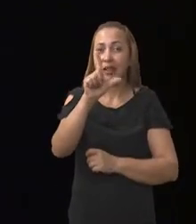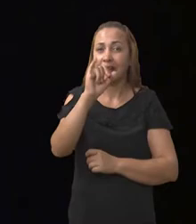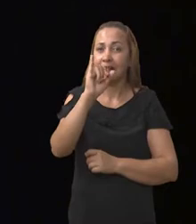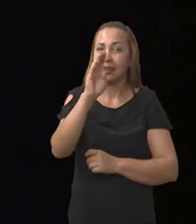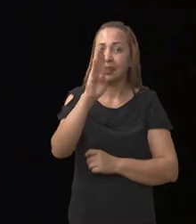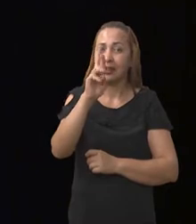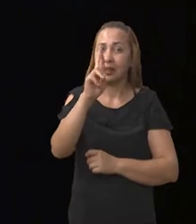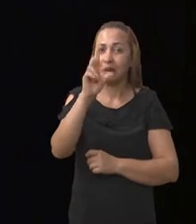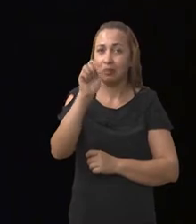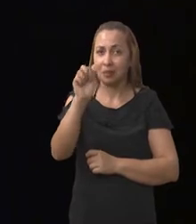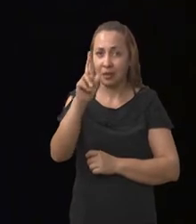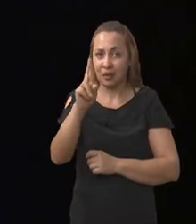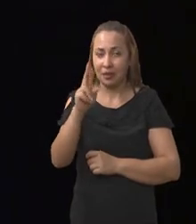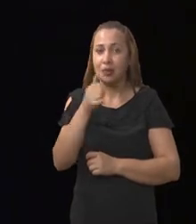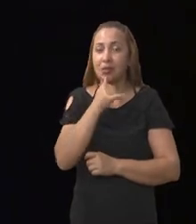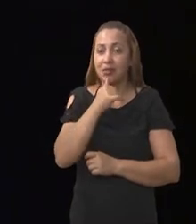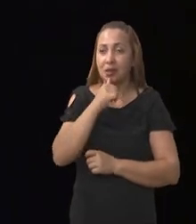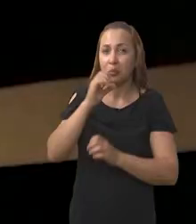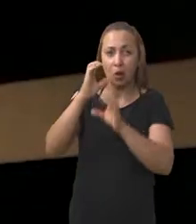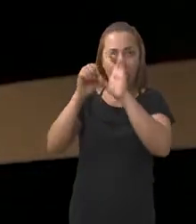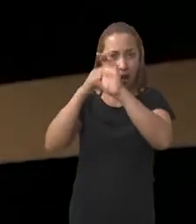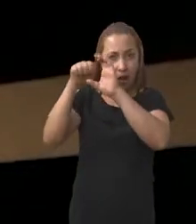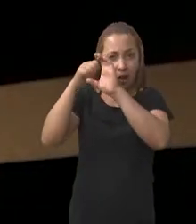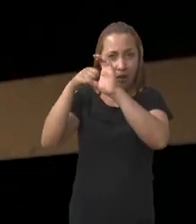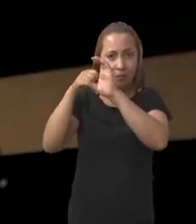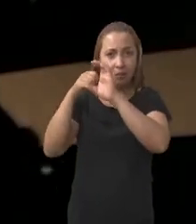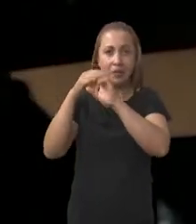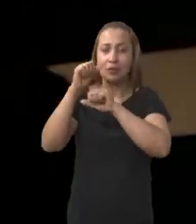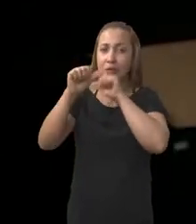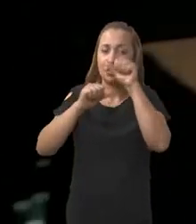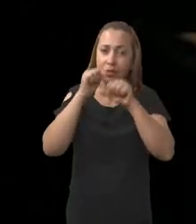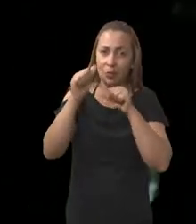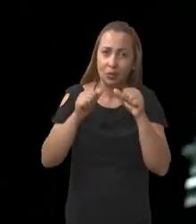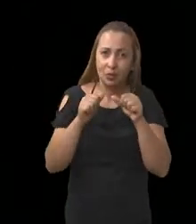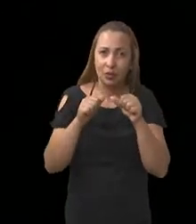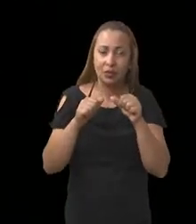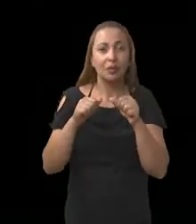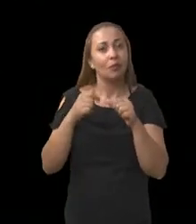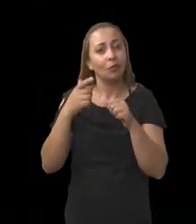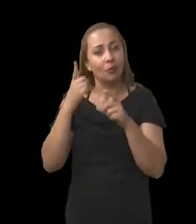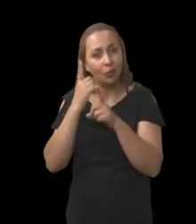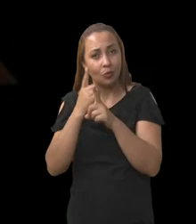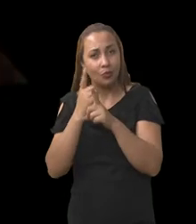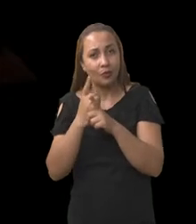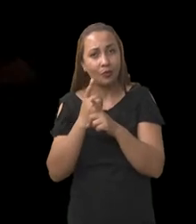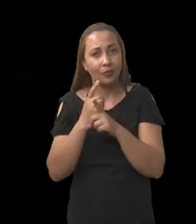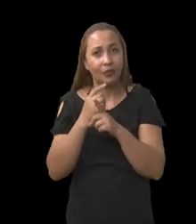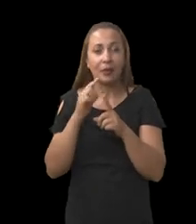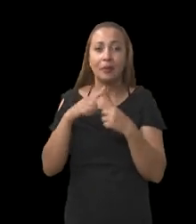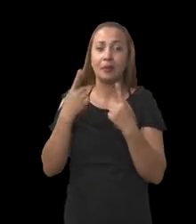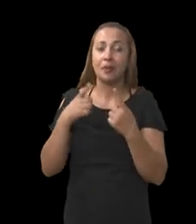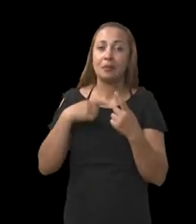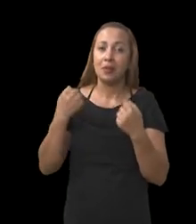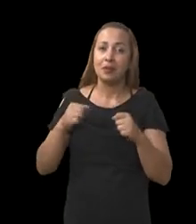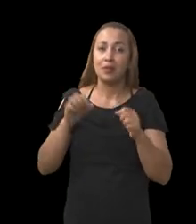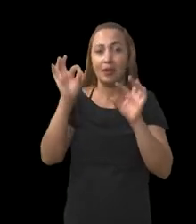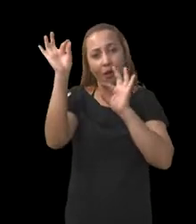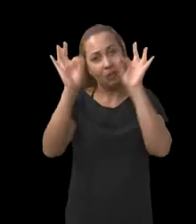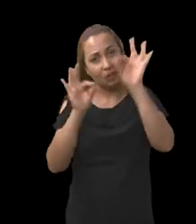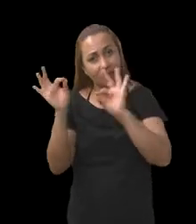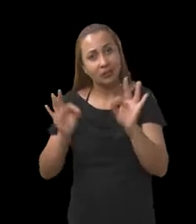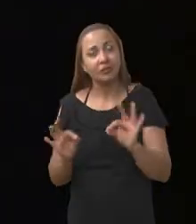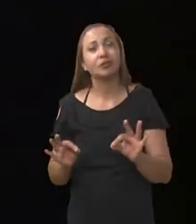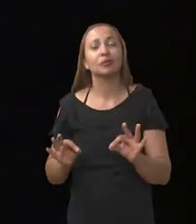Esta câmera, que está nos registrando aqui, ela foi desenvolvida, ela foi concebida, através de padrões de